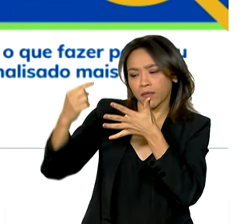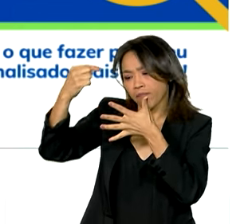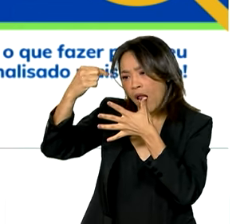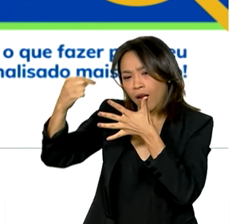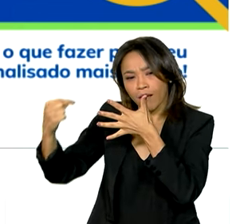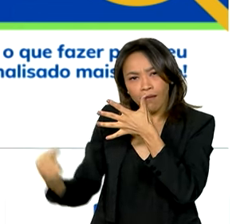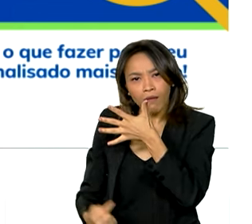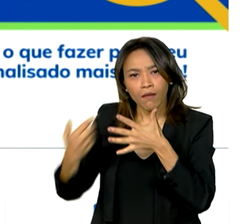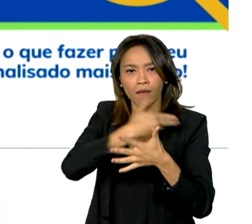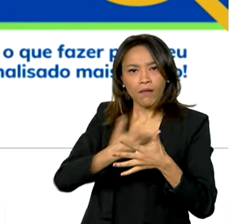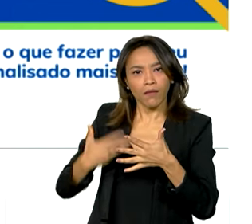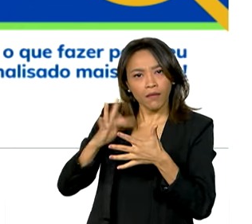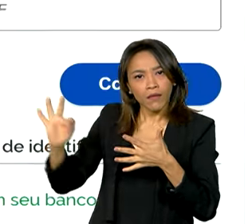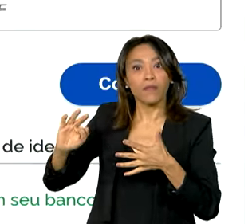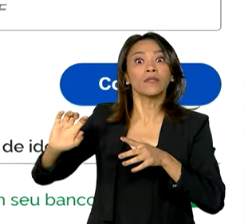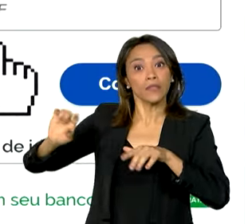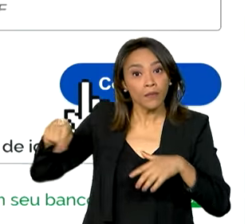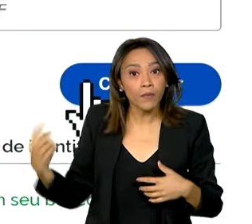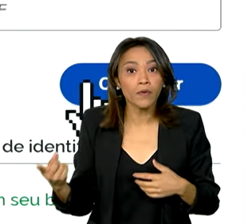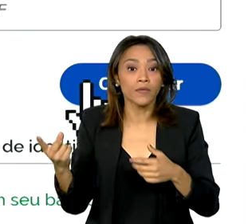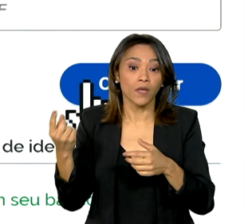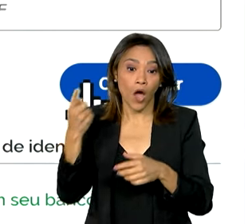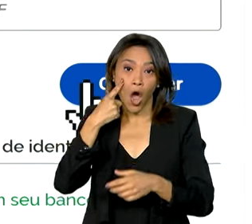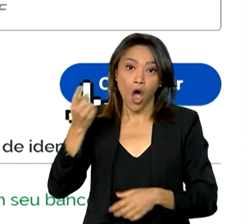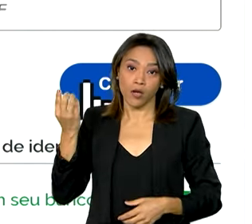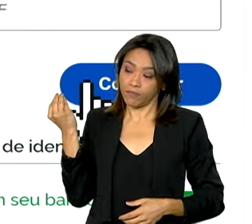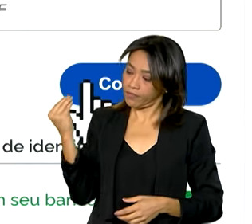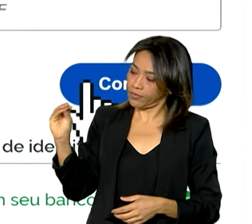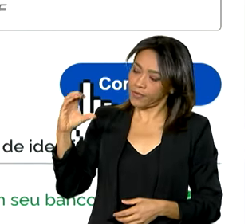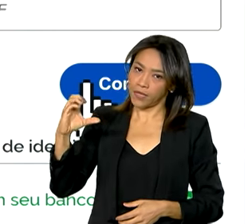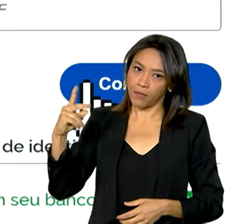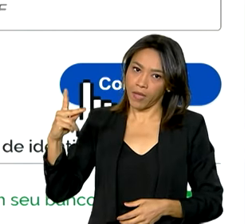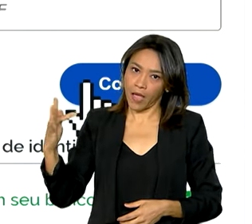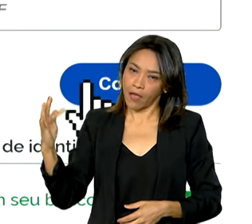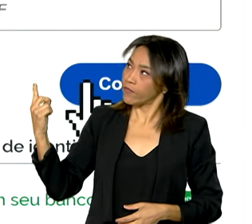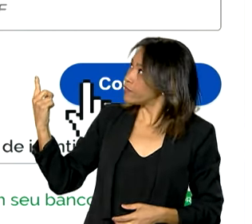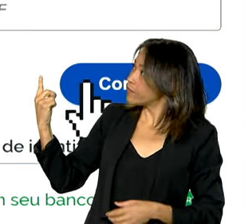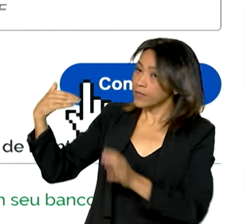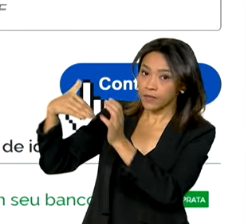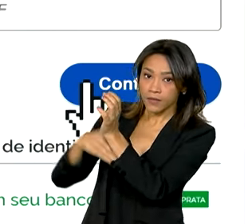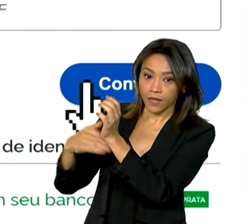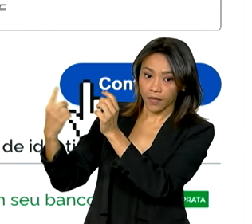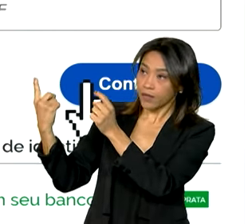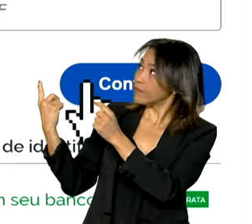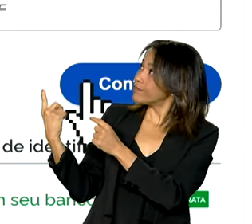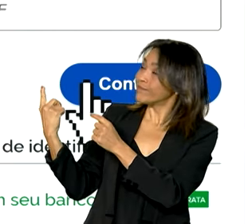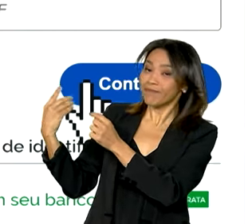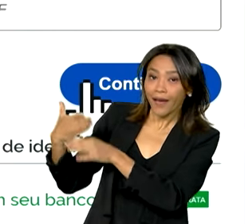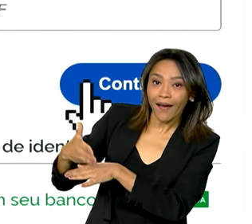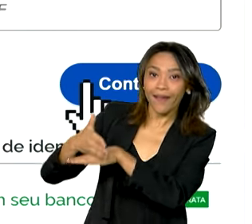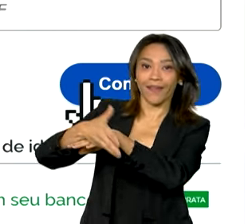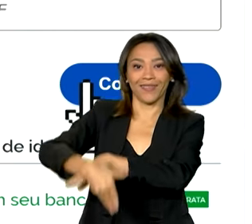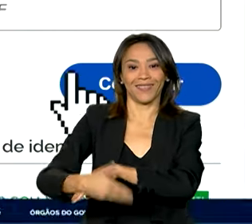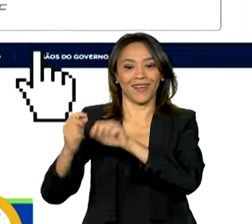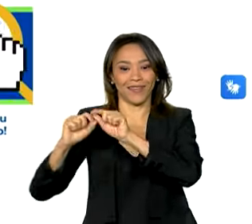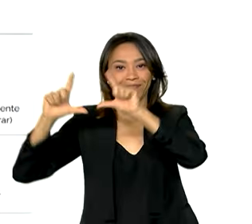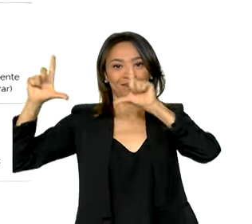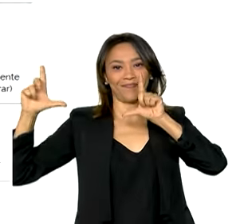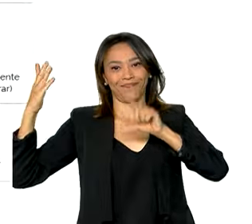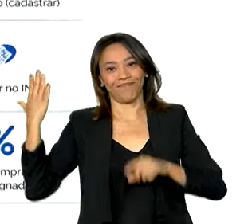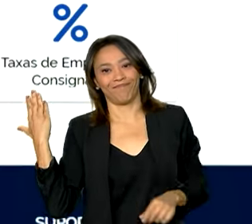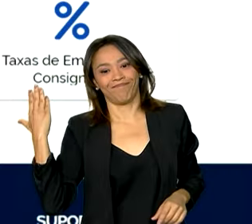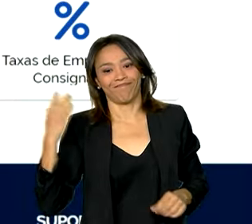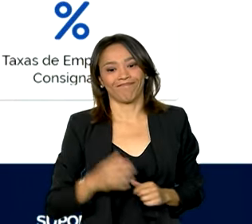pelo governo federal. E aí, basta digitar o CPF e senha cadastrados para entrar no Meu INSS.